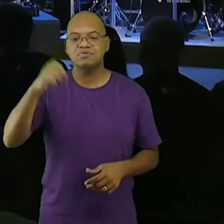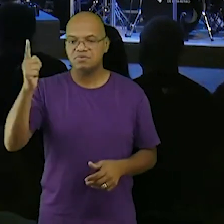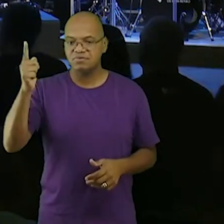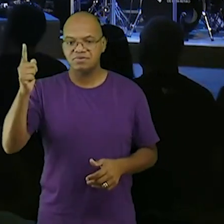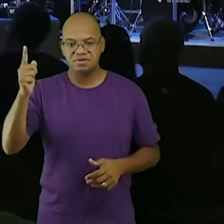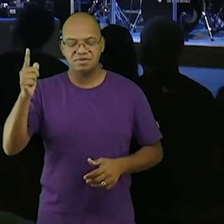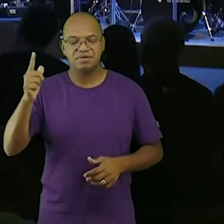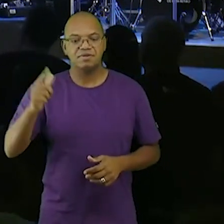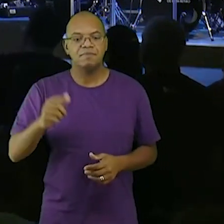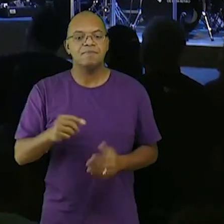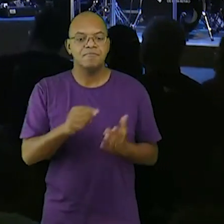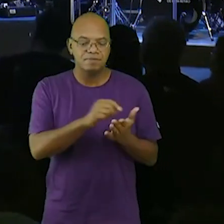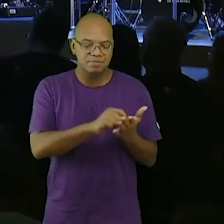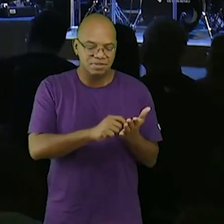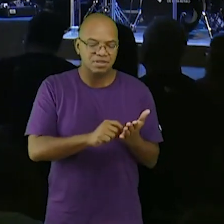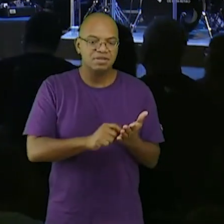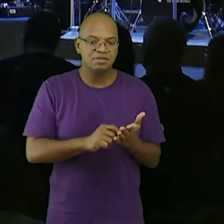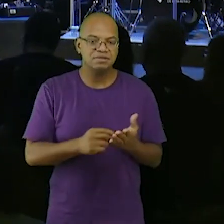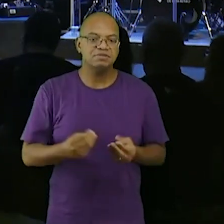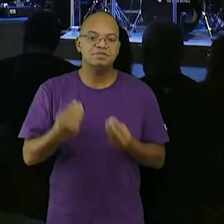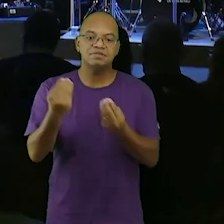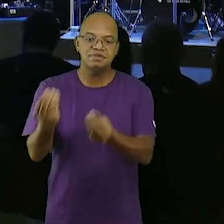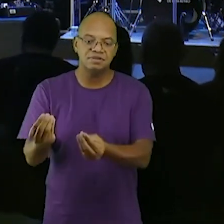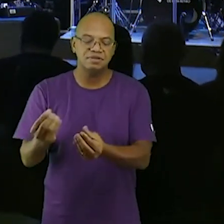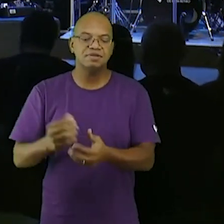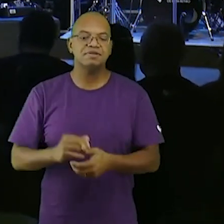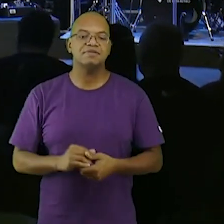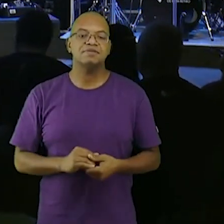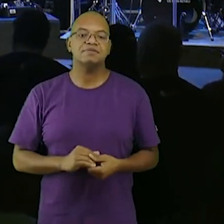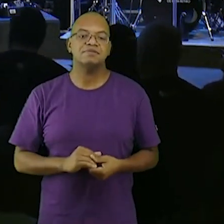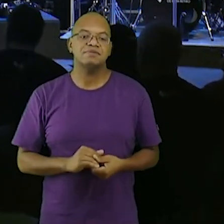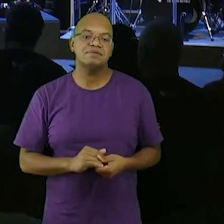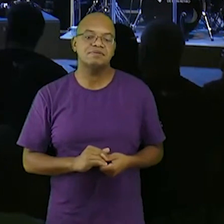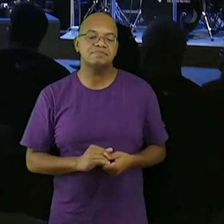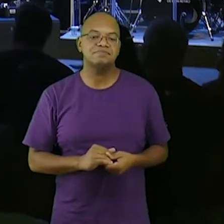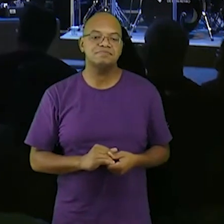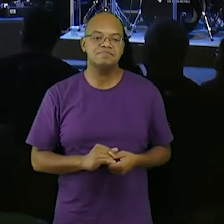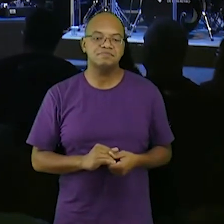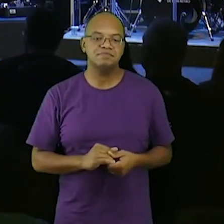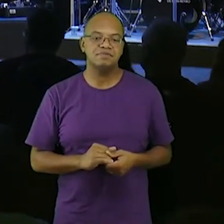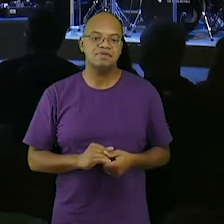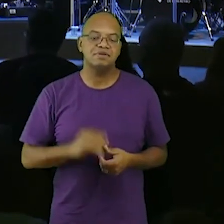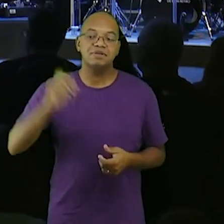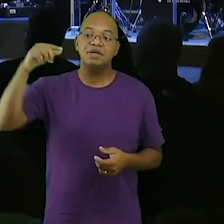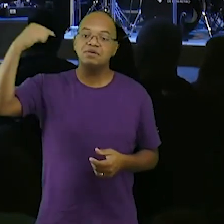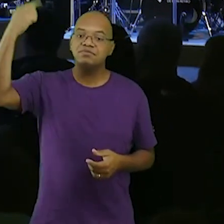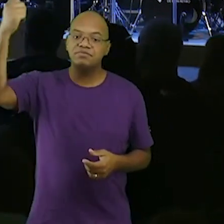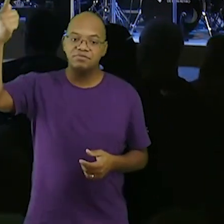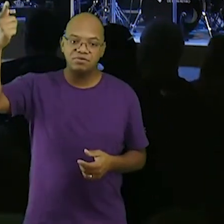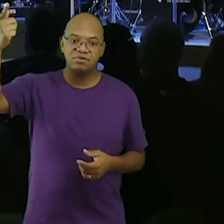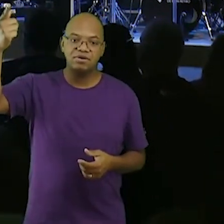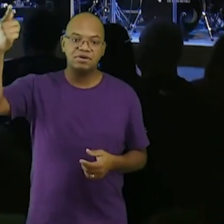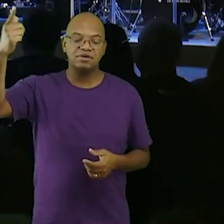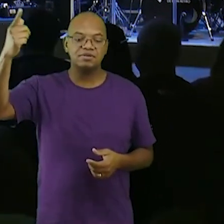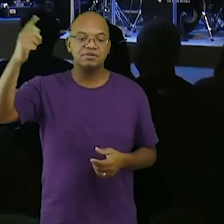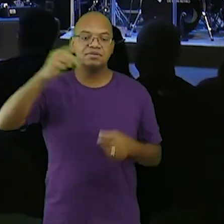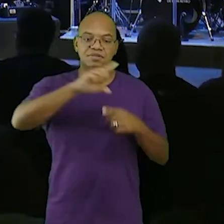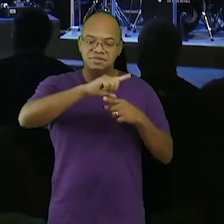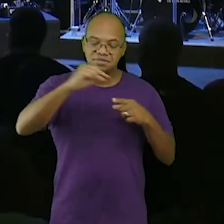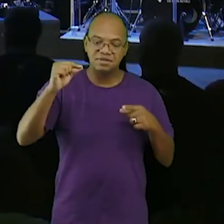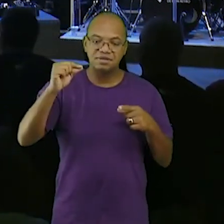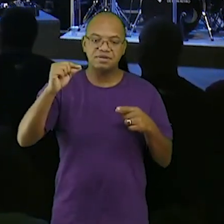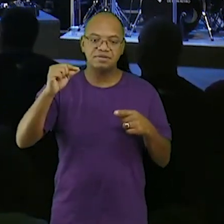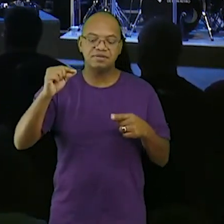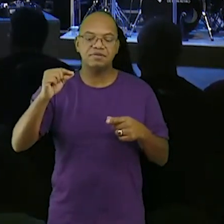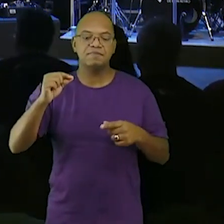preencha entregue porque a partir daqui é importante você colocar seu nome seu whatsapp tá bom? que daqui vamos sair os times